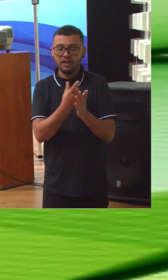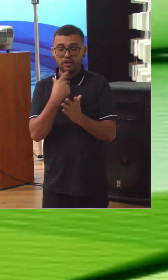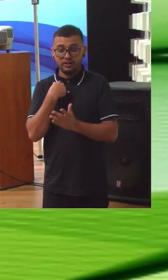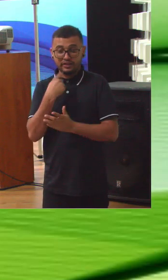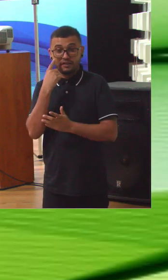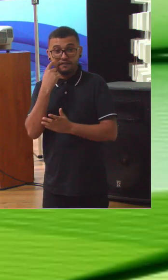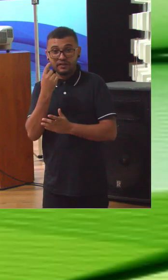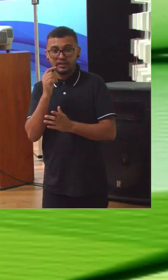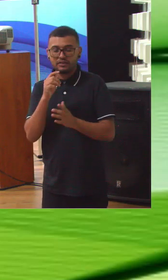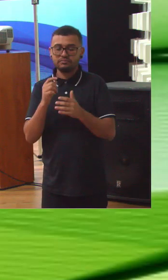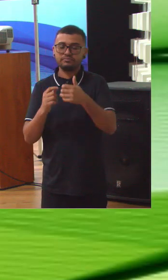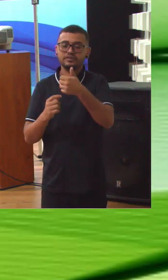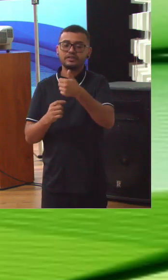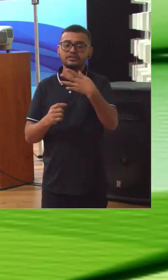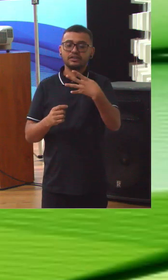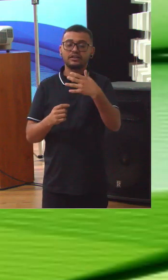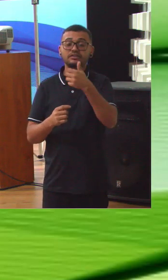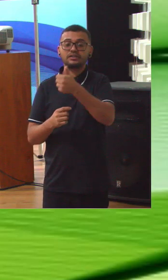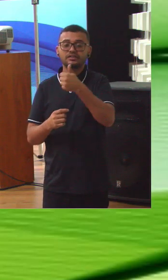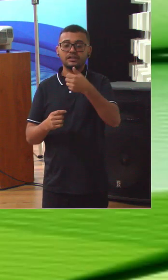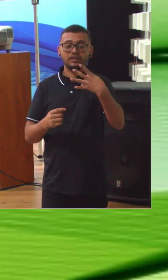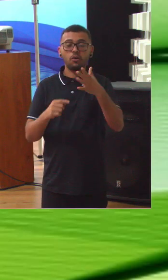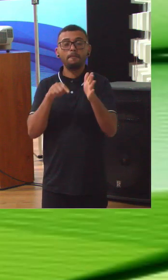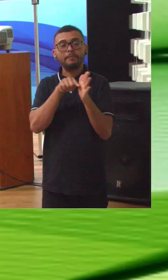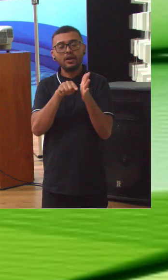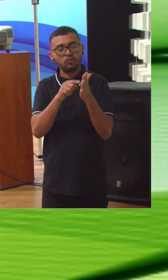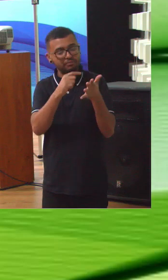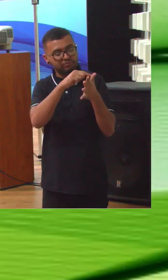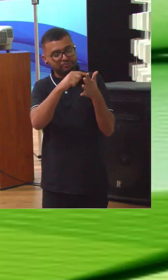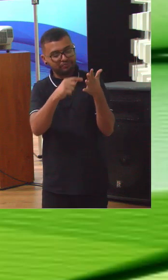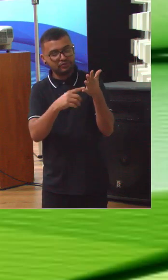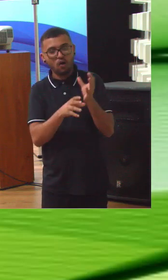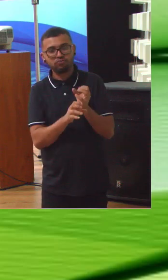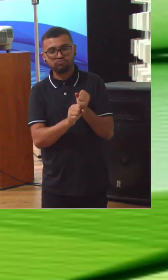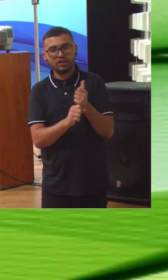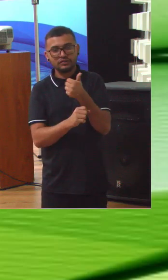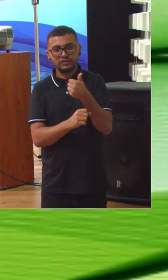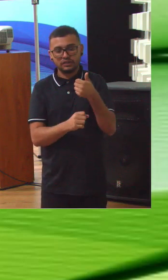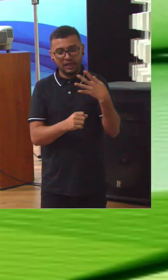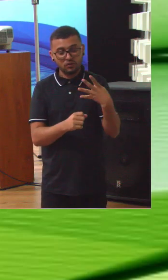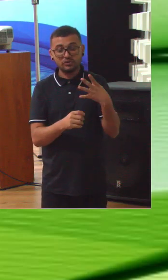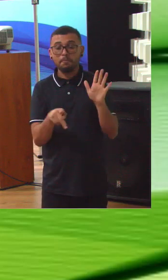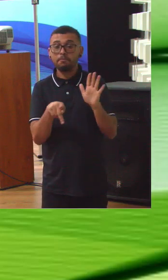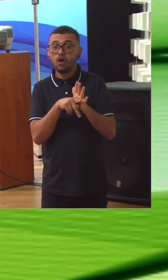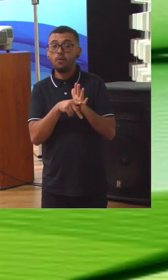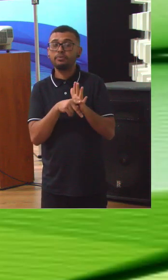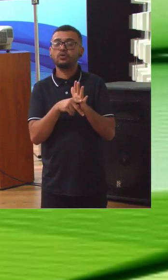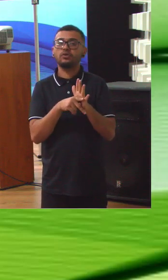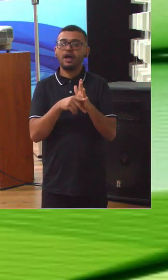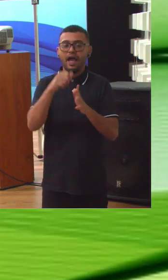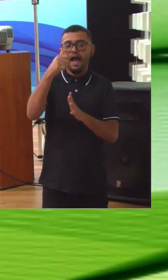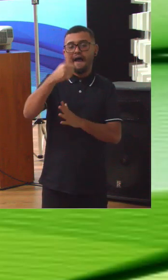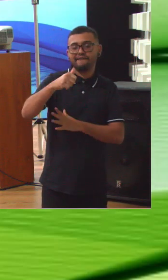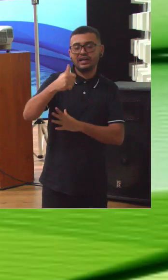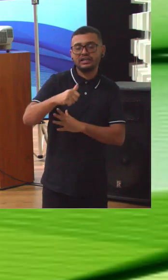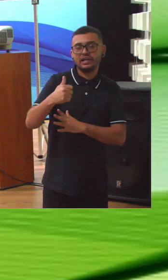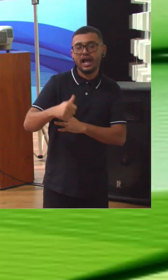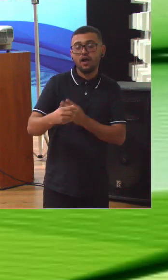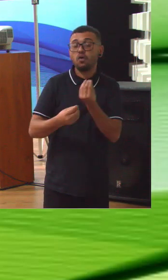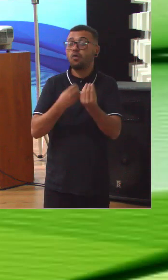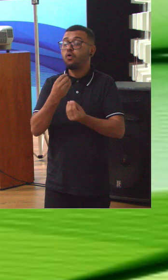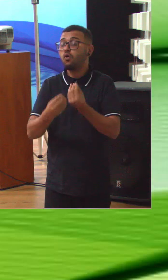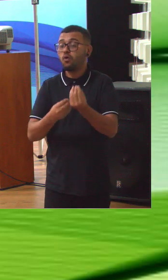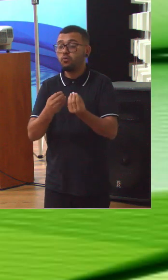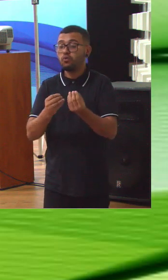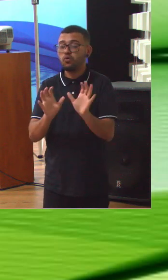temos 114 questões, quase 400 sub-itens de informação sobre como avaliar o grau de saúde ou não